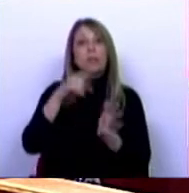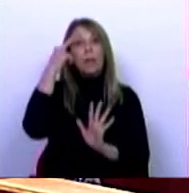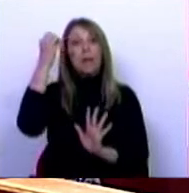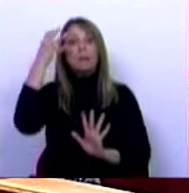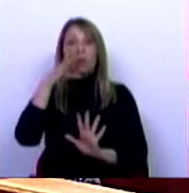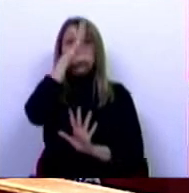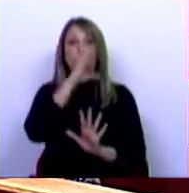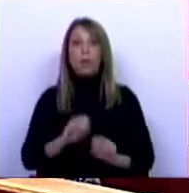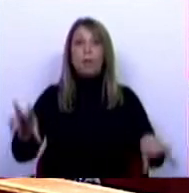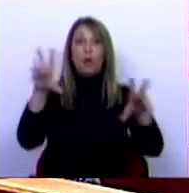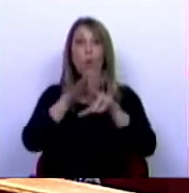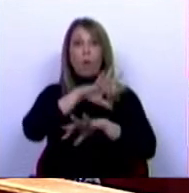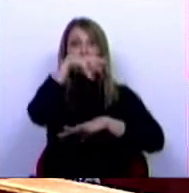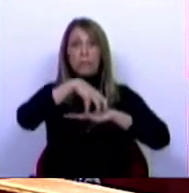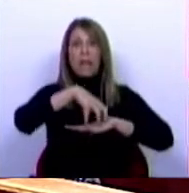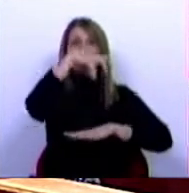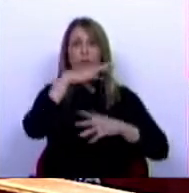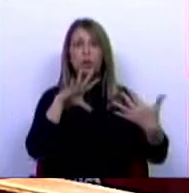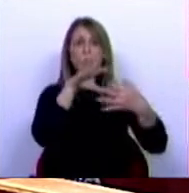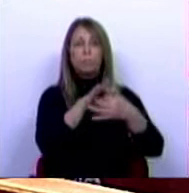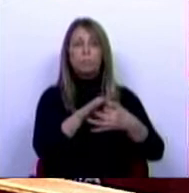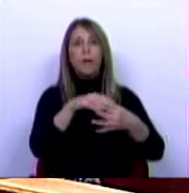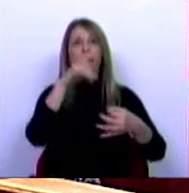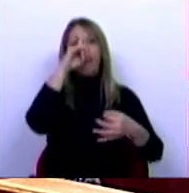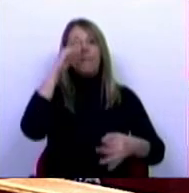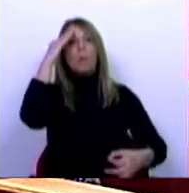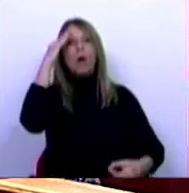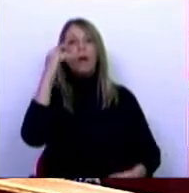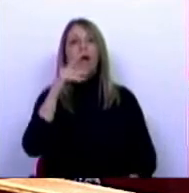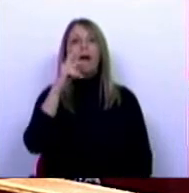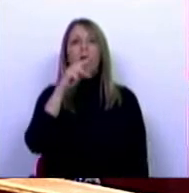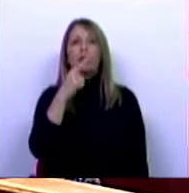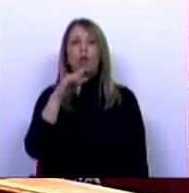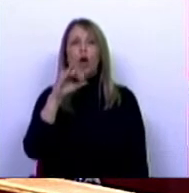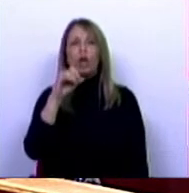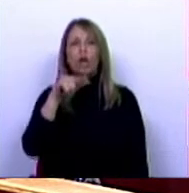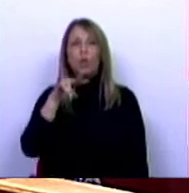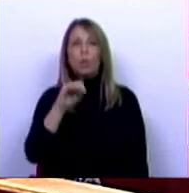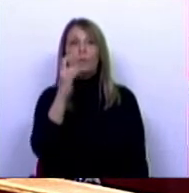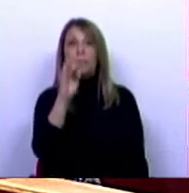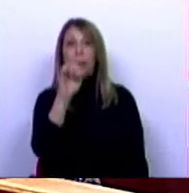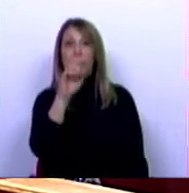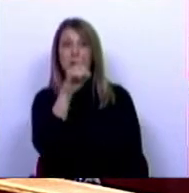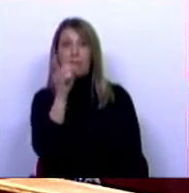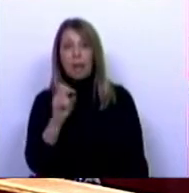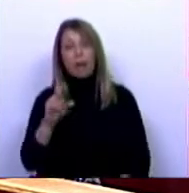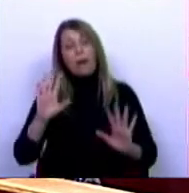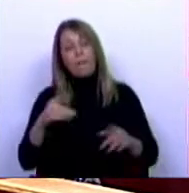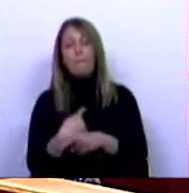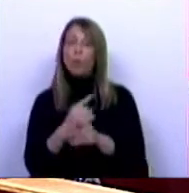concretizar em edifícios ligados à memória de António Beira Solazar. Independentemente dos méritos do projeto